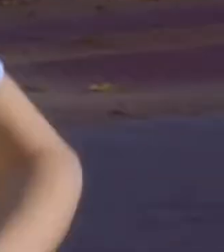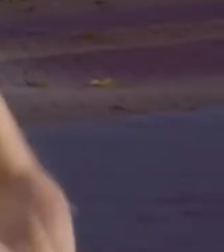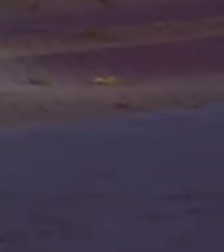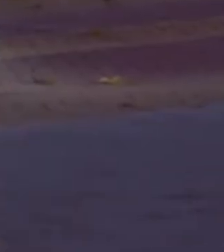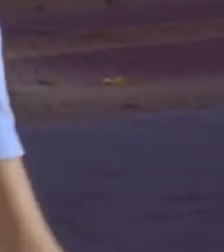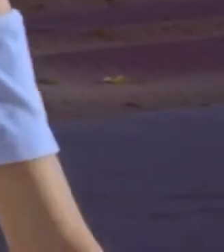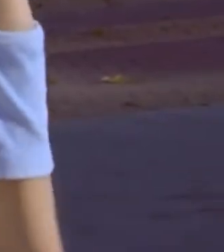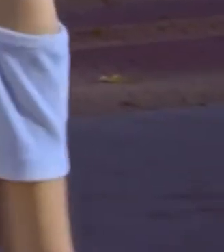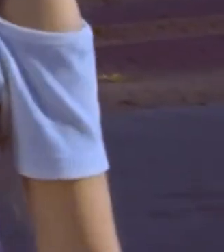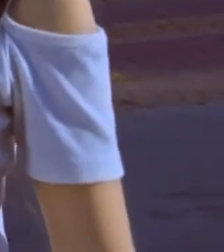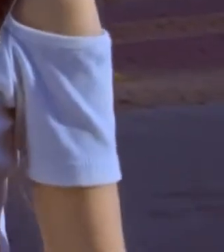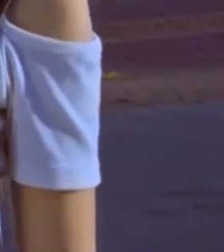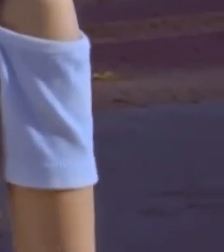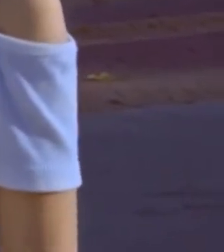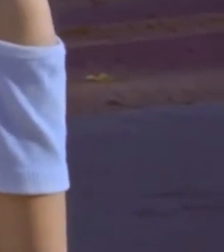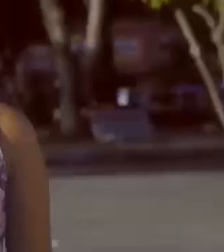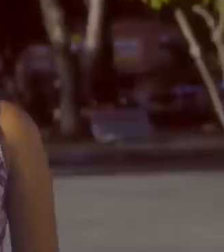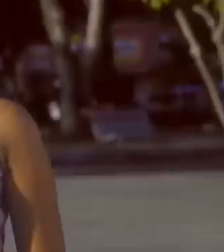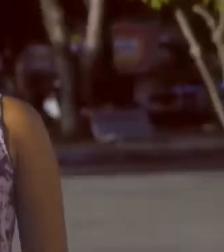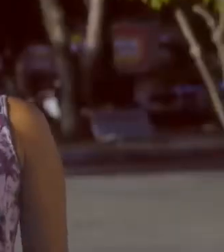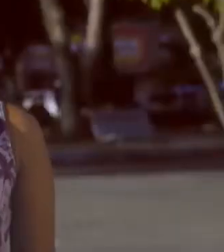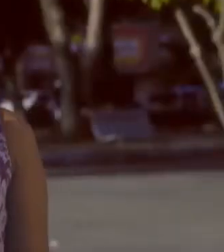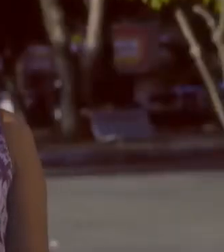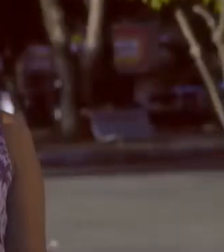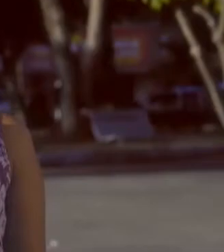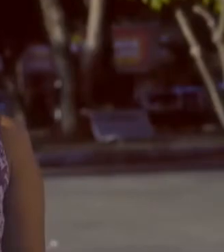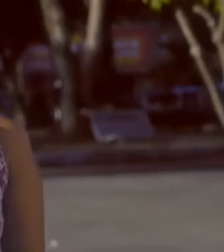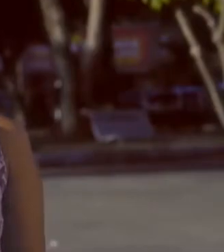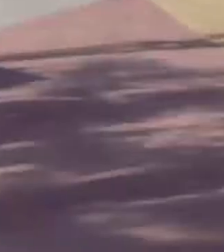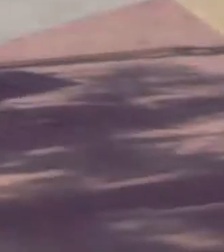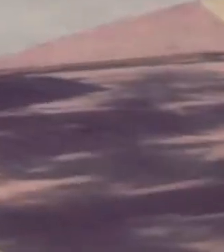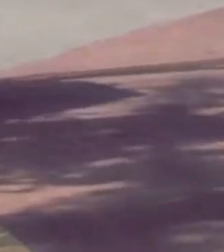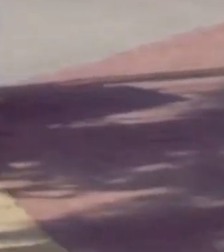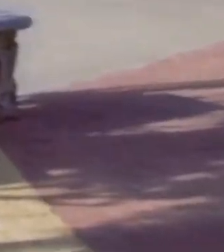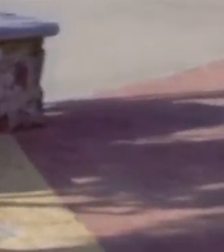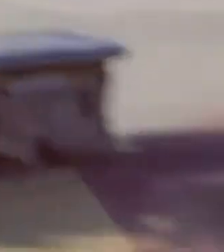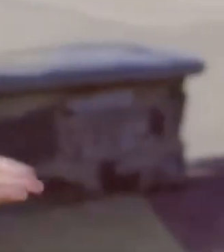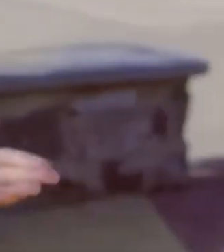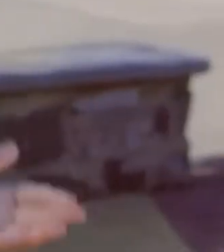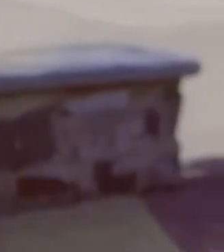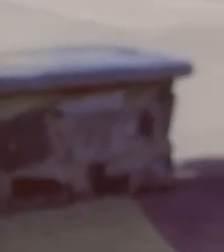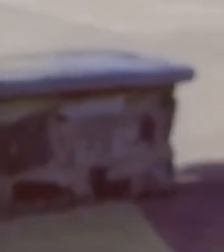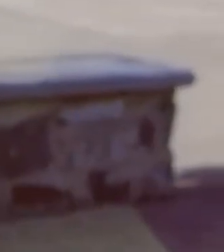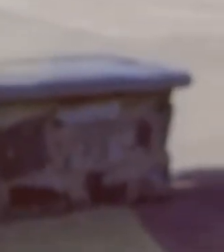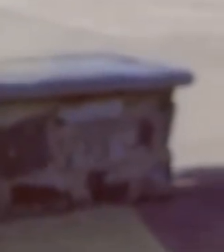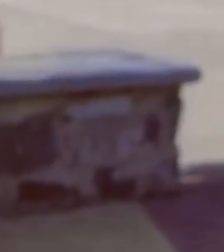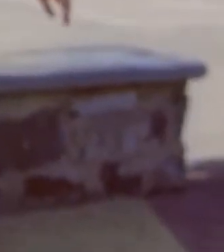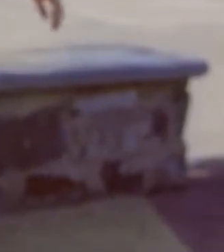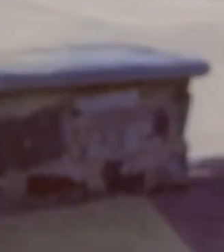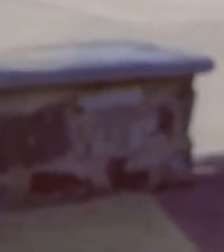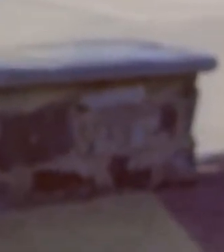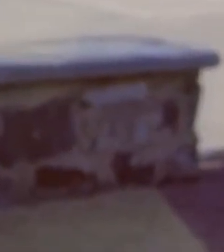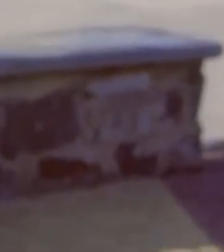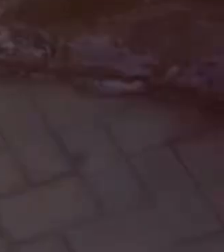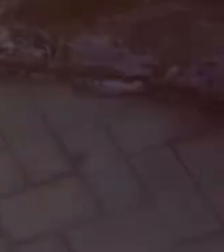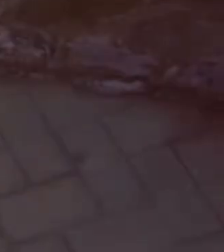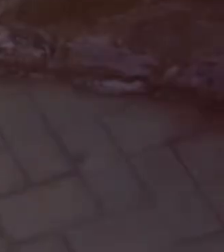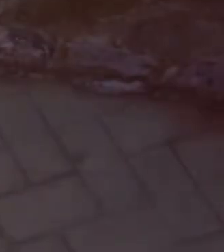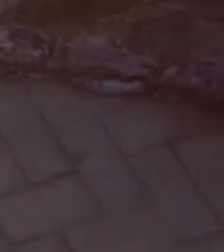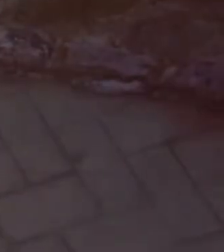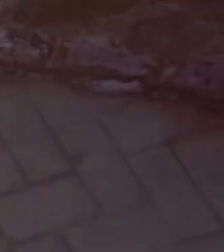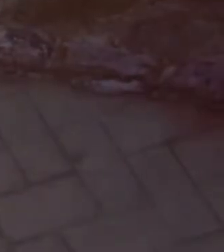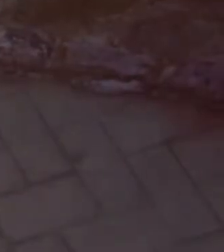E até nas placas de estenalização. Isso tem que parar. Preservar o patrimônio público é investir no nosso próprio bem-estar.